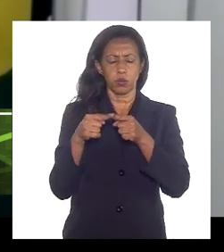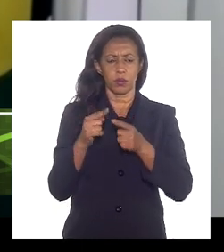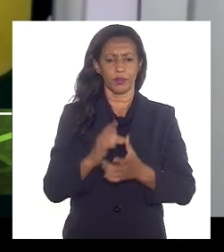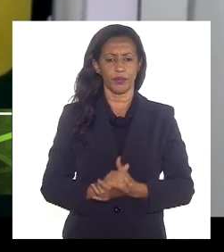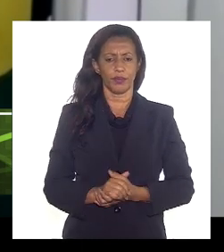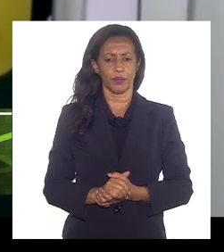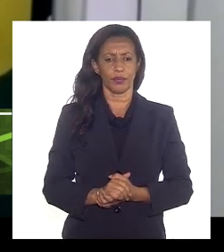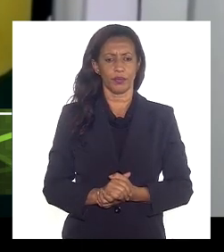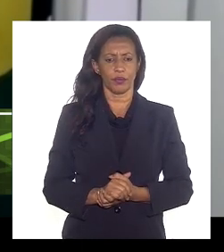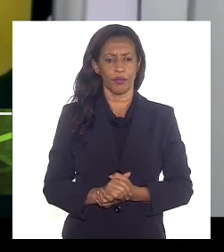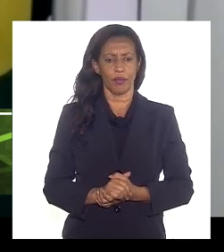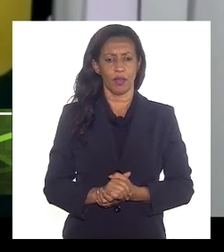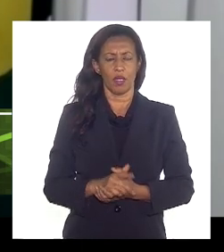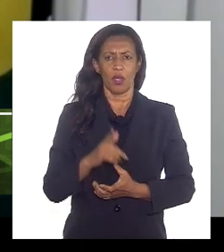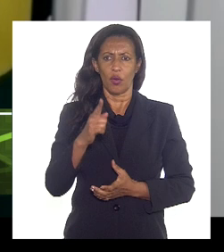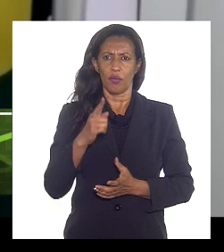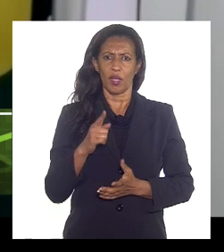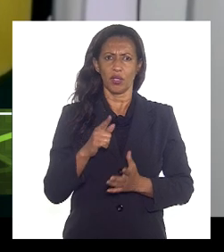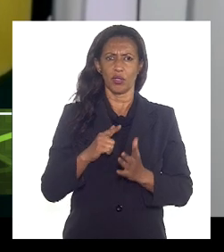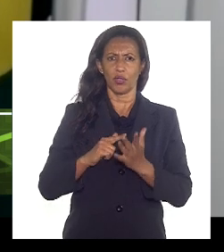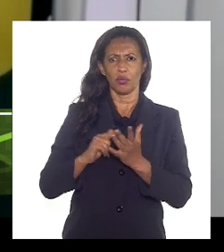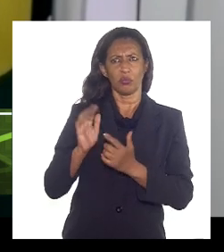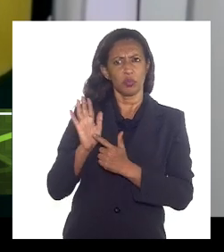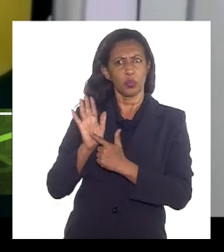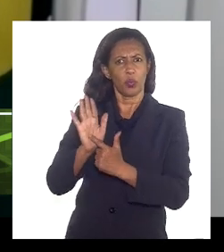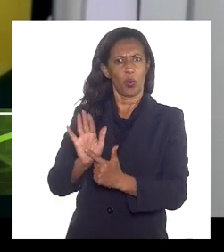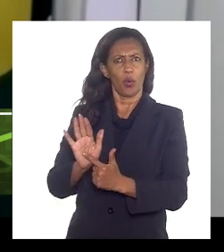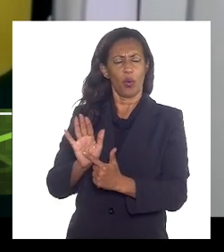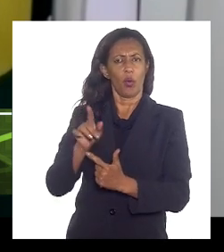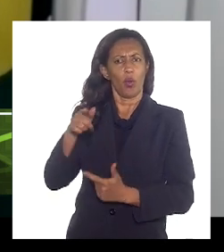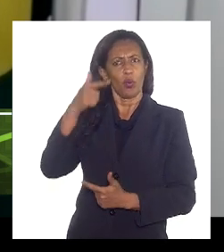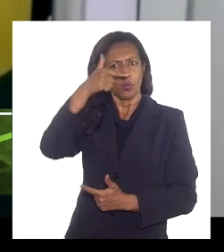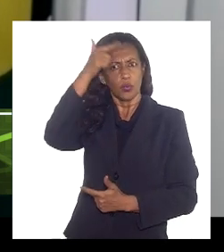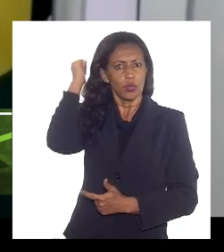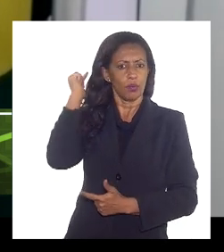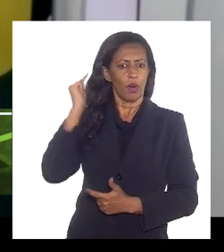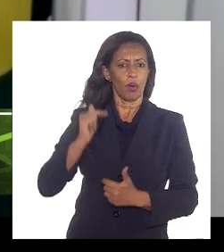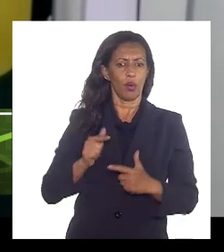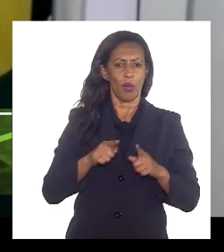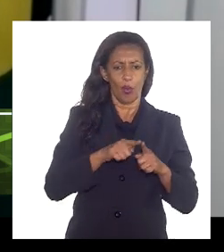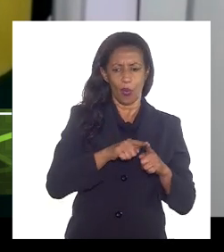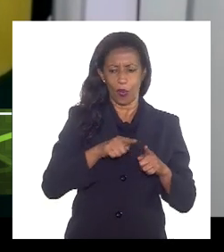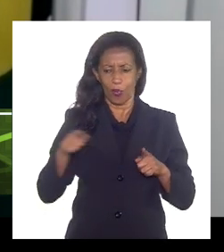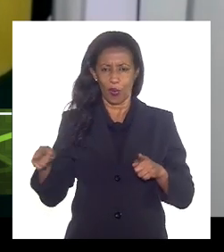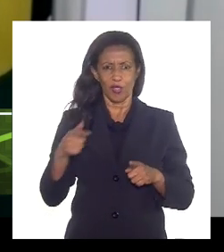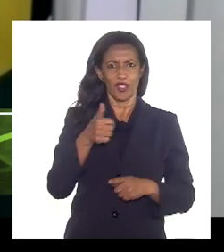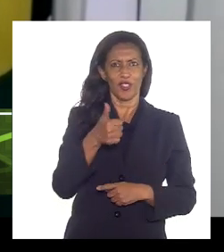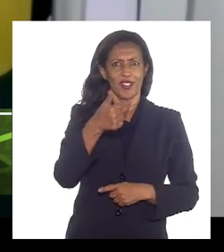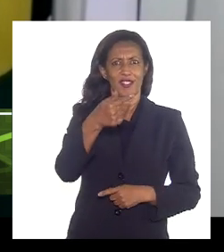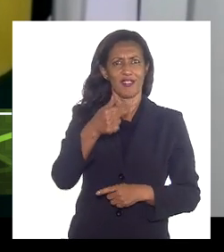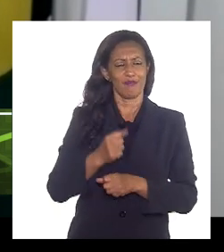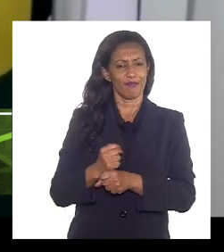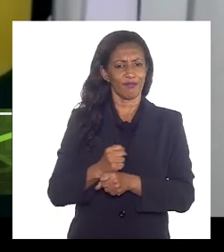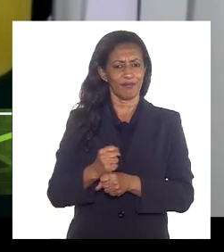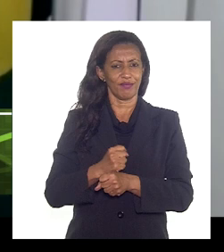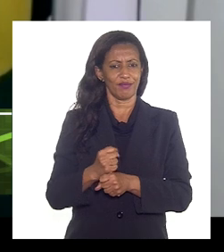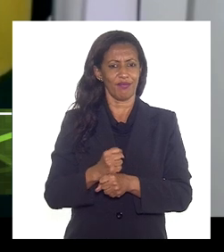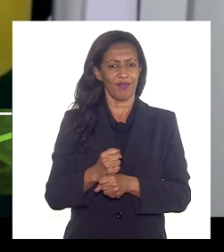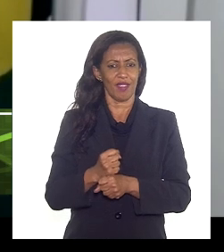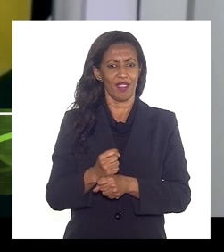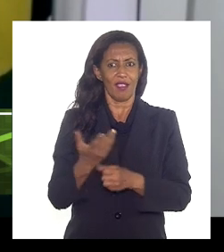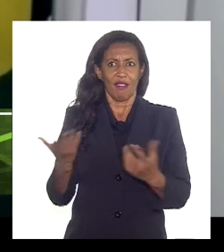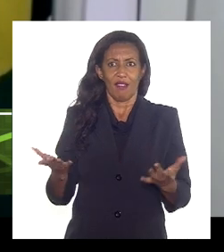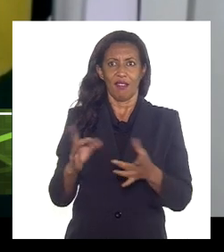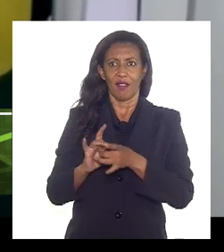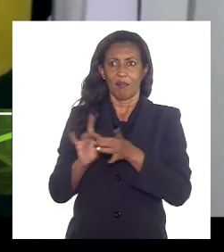referência o deputado Luiz Paulo ao longo de ao longo de 17 anos vai permitir que o Rio